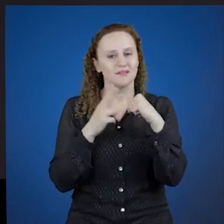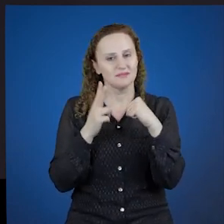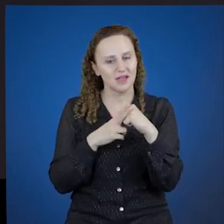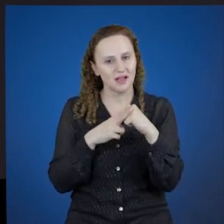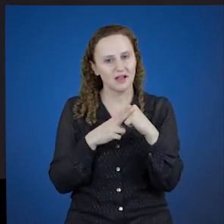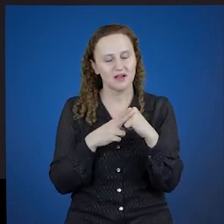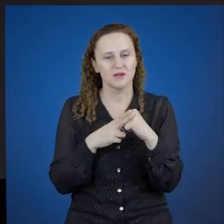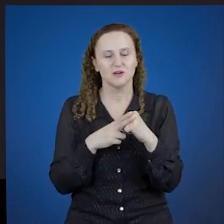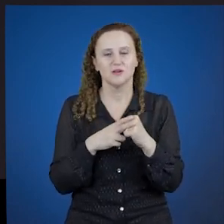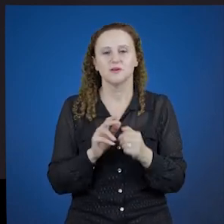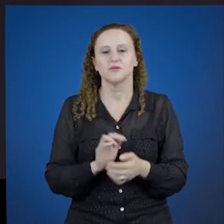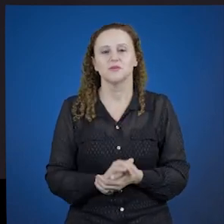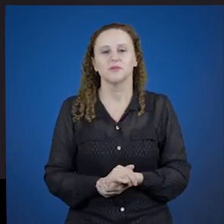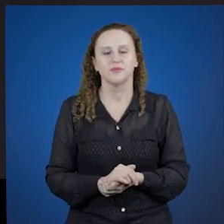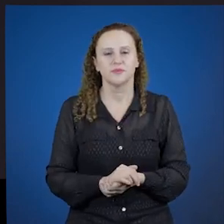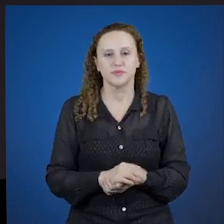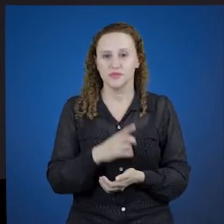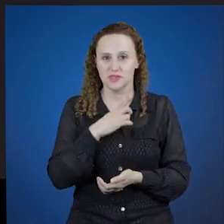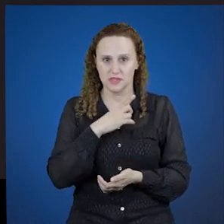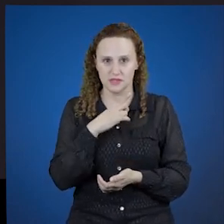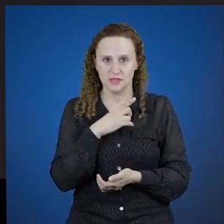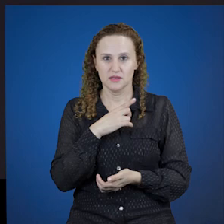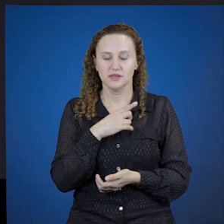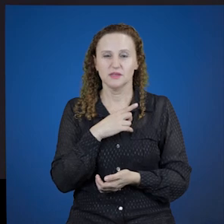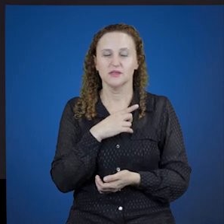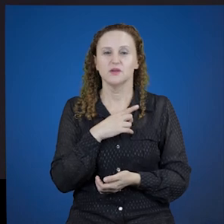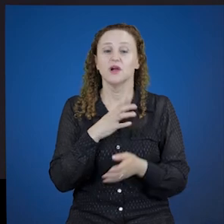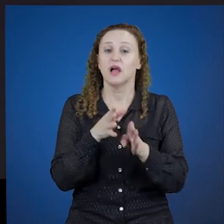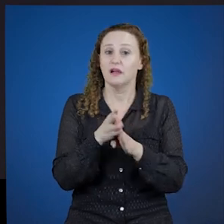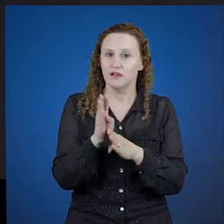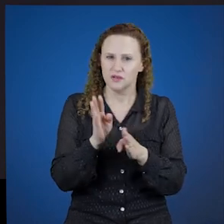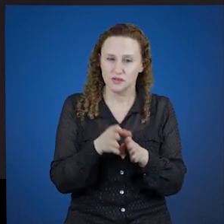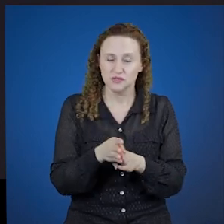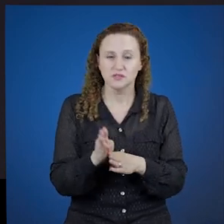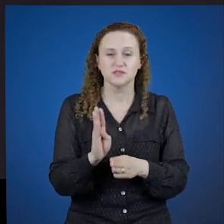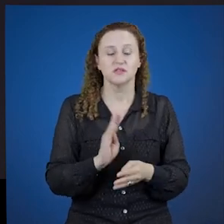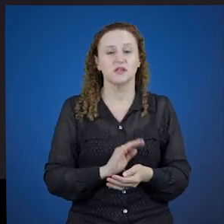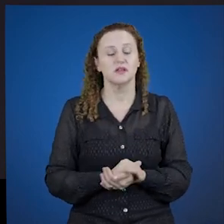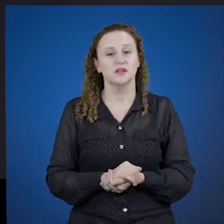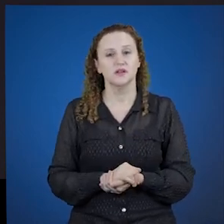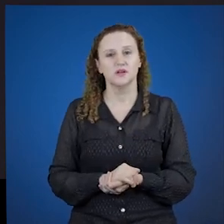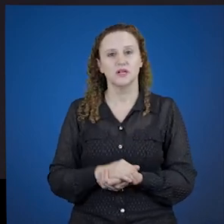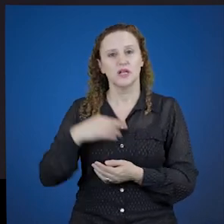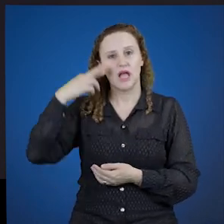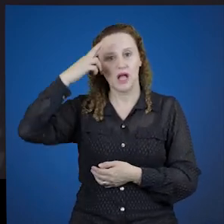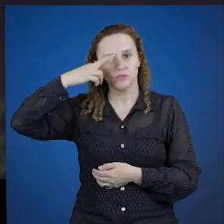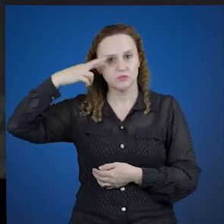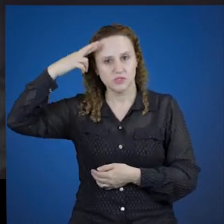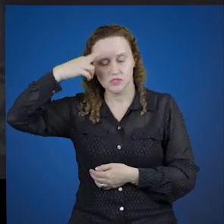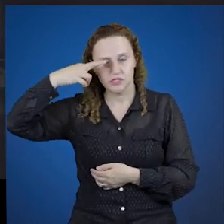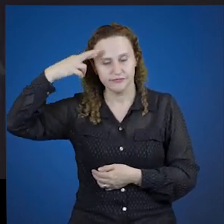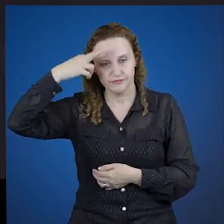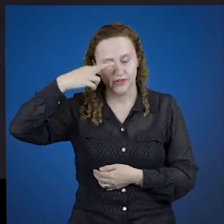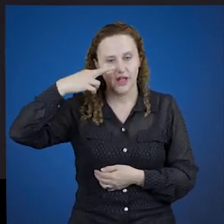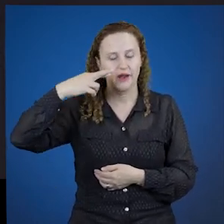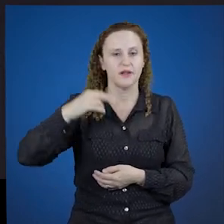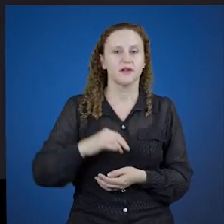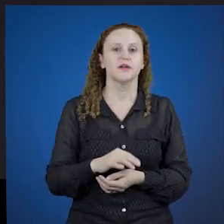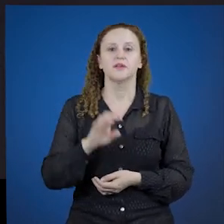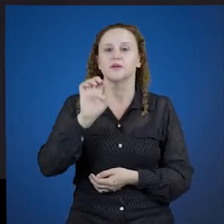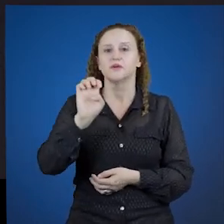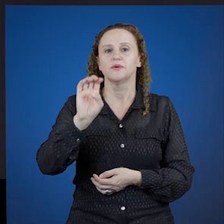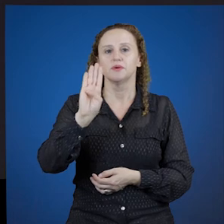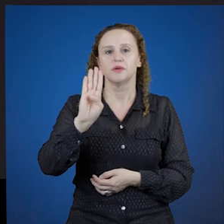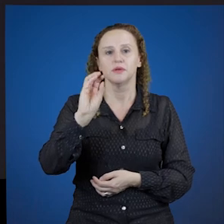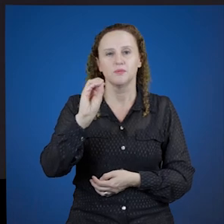de primeira conjugação também nesses quatro tempos. Aconselho aos alunos a observarem isso